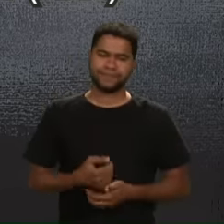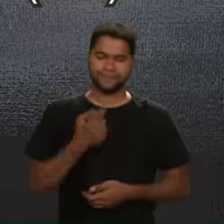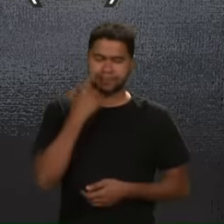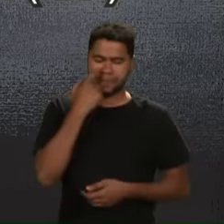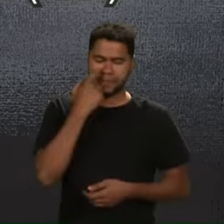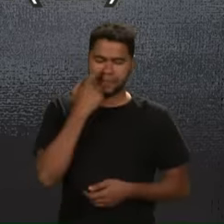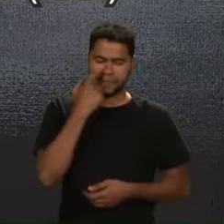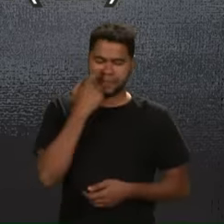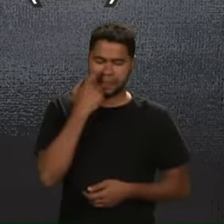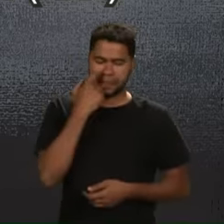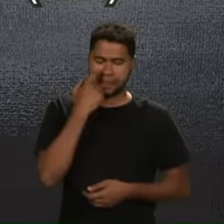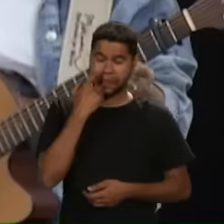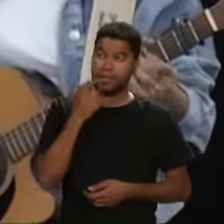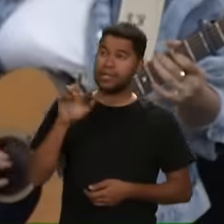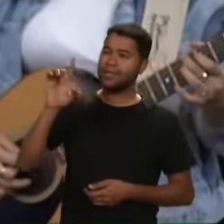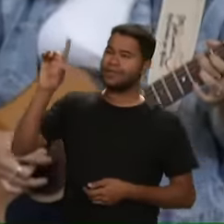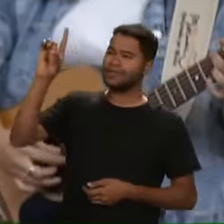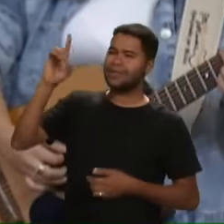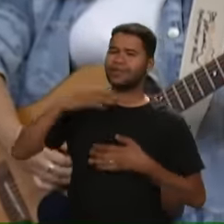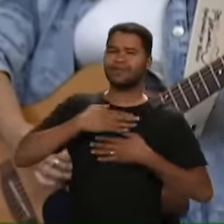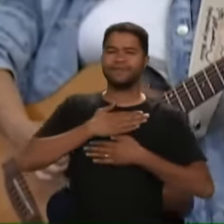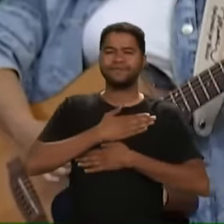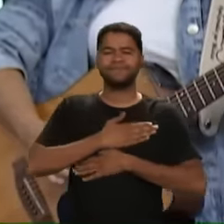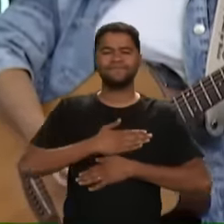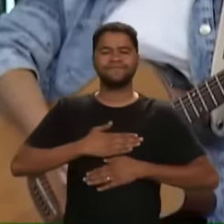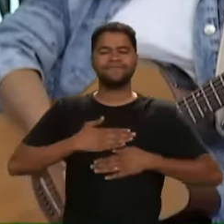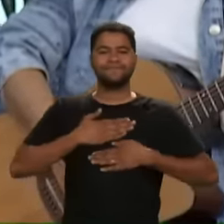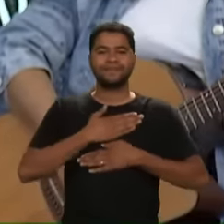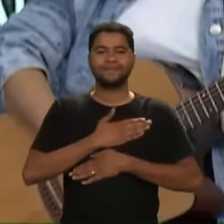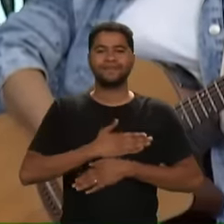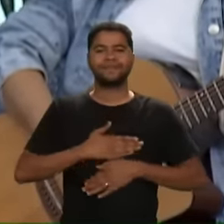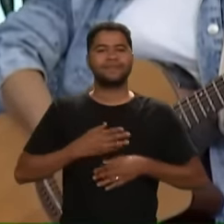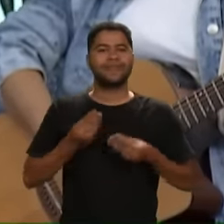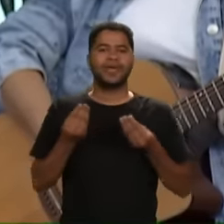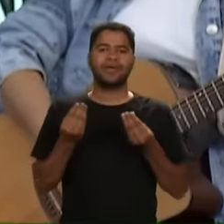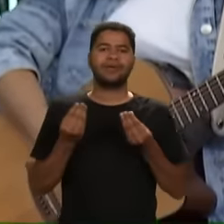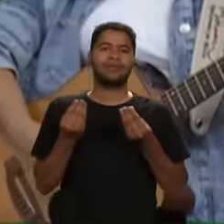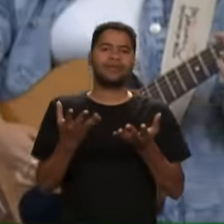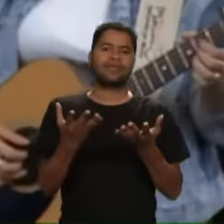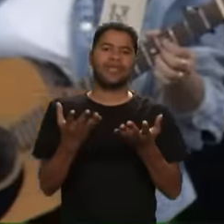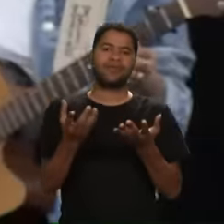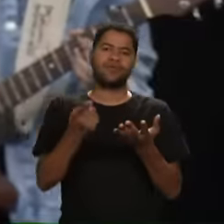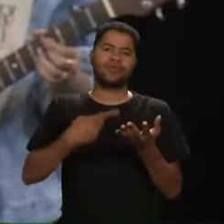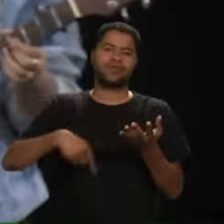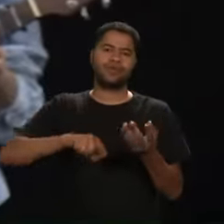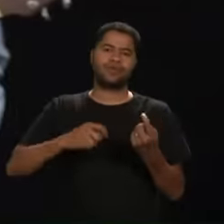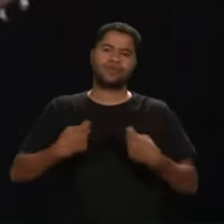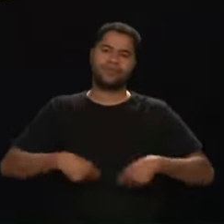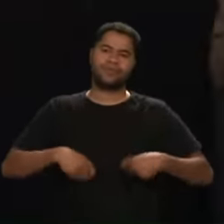O prazer De Deus É satisfazer Os nossos Desejos